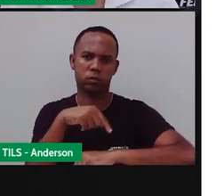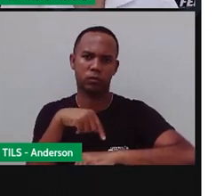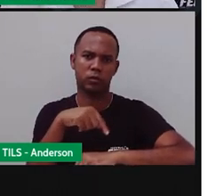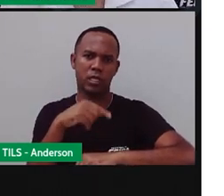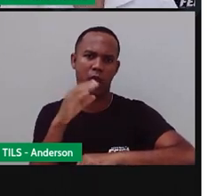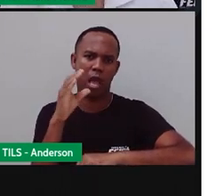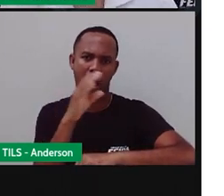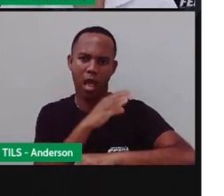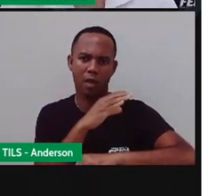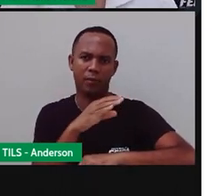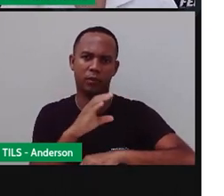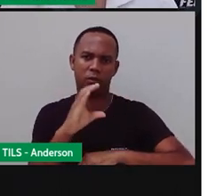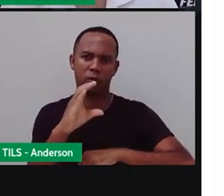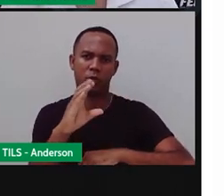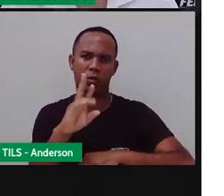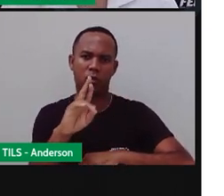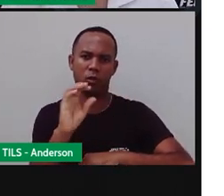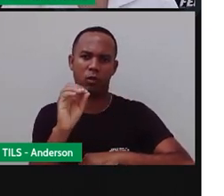rápido.